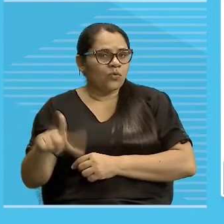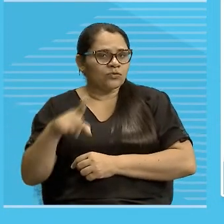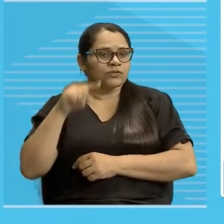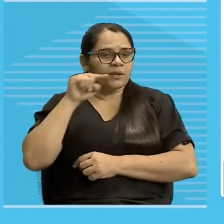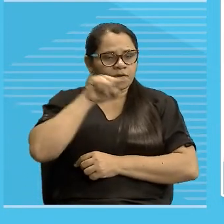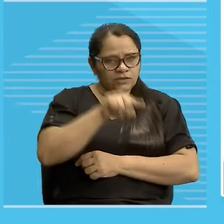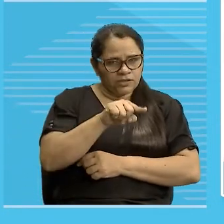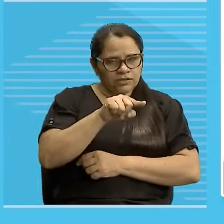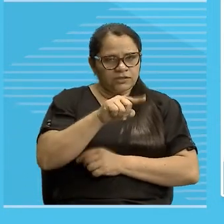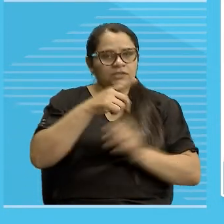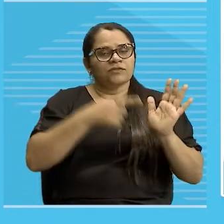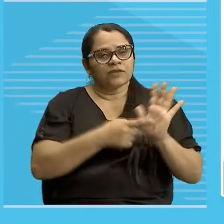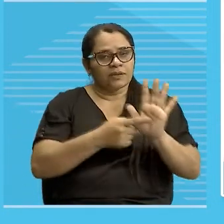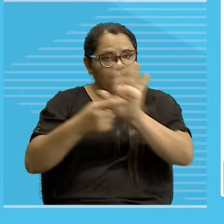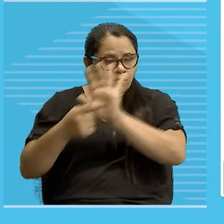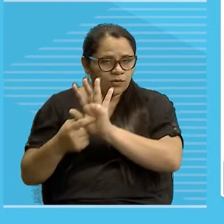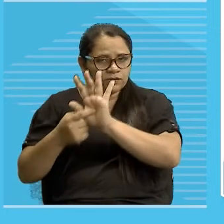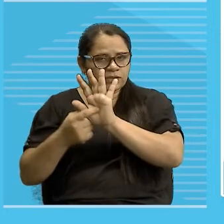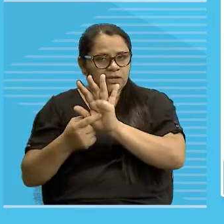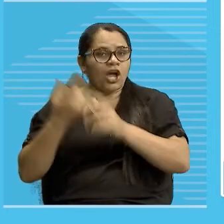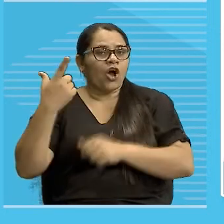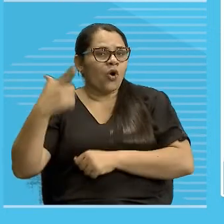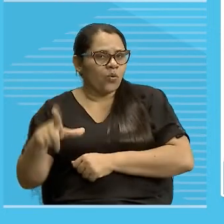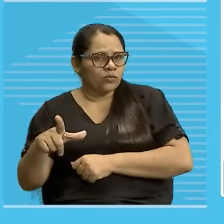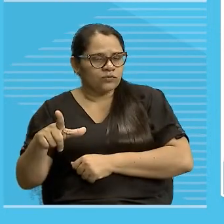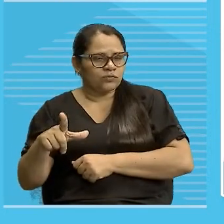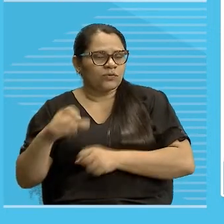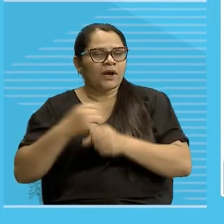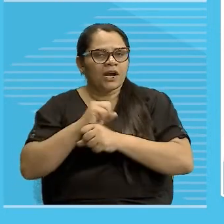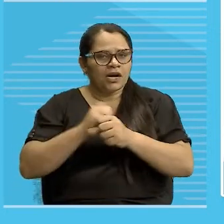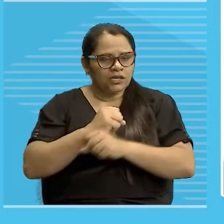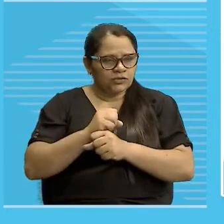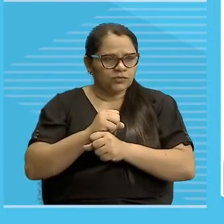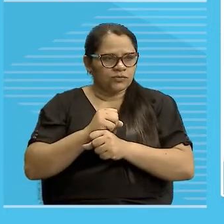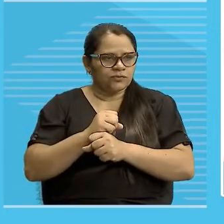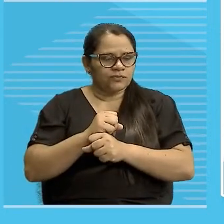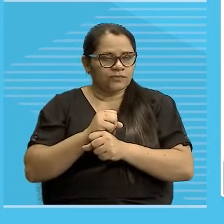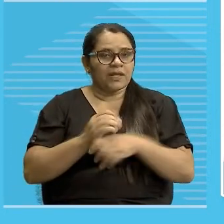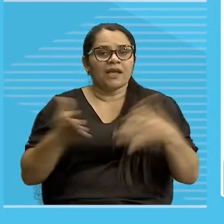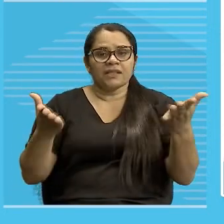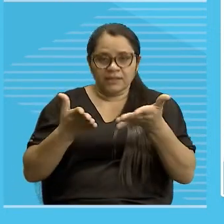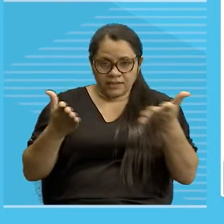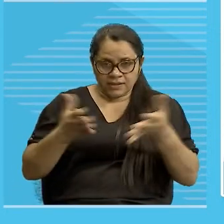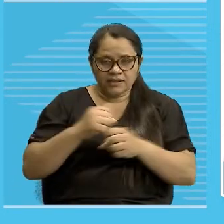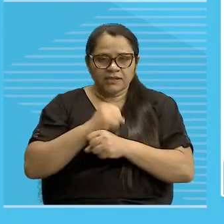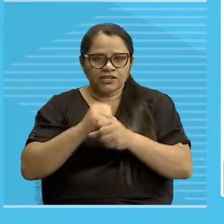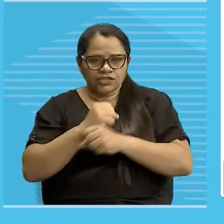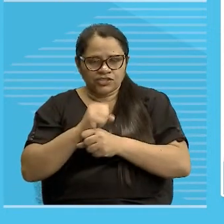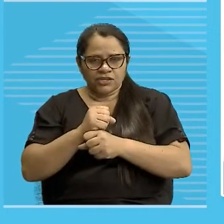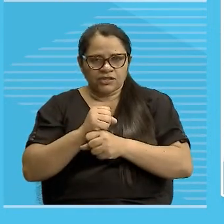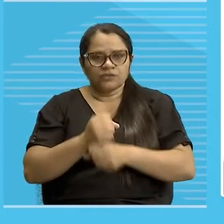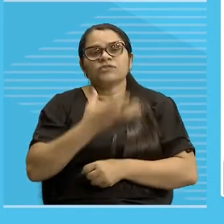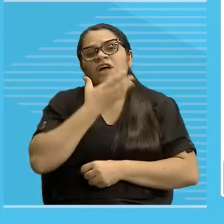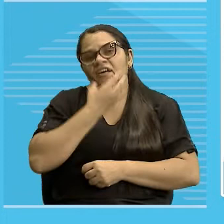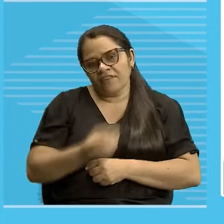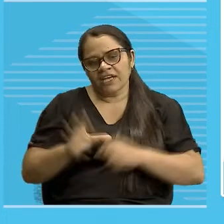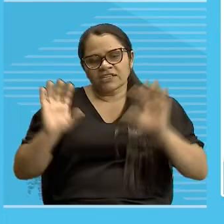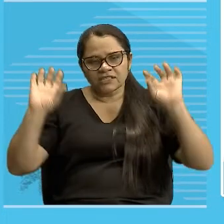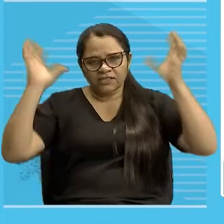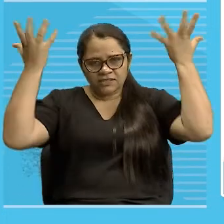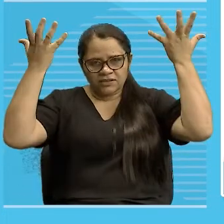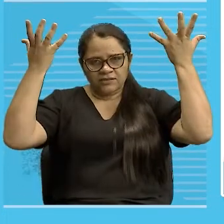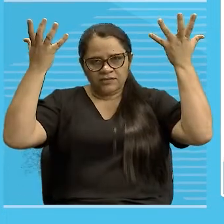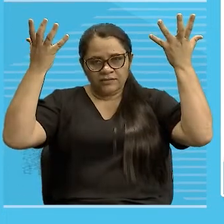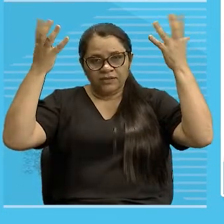meio da marca de tempo, que é a referência ao ano corrente. então, ainda neste ano, no Natal deste ano, meu